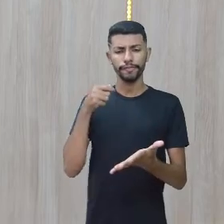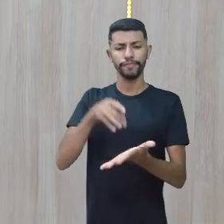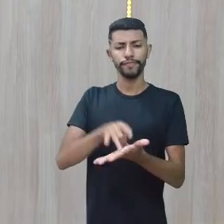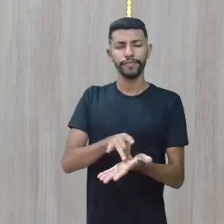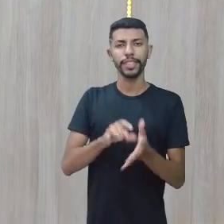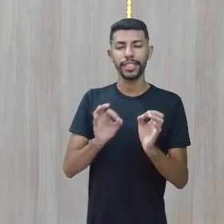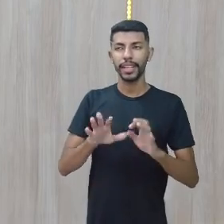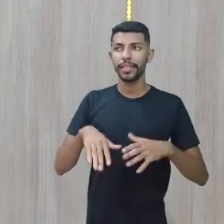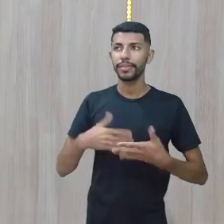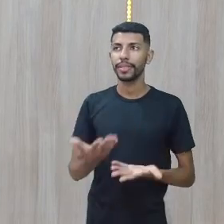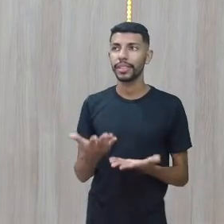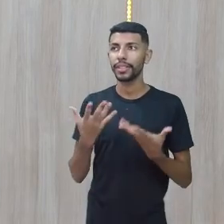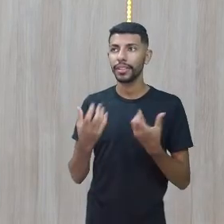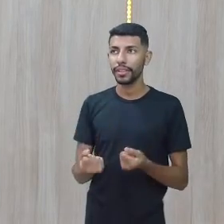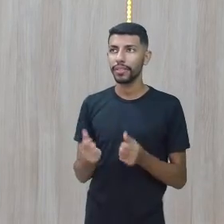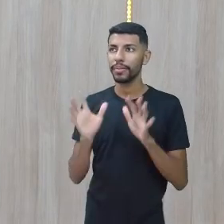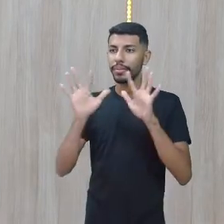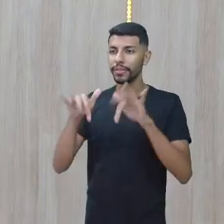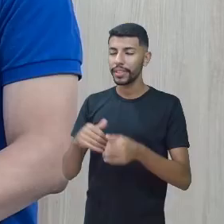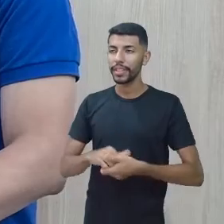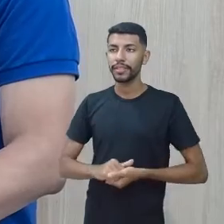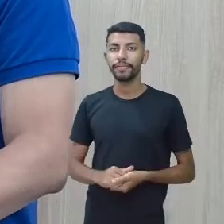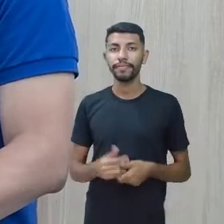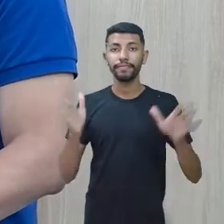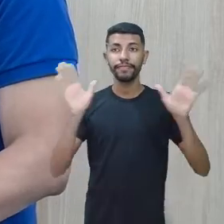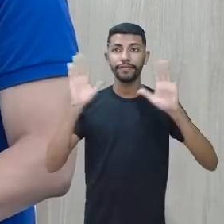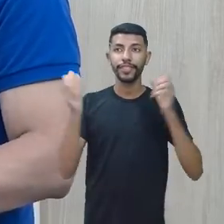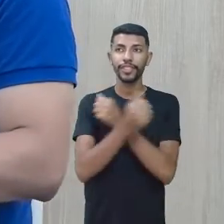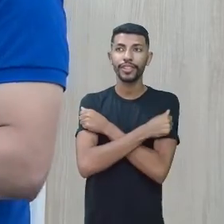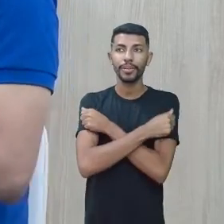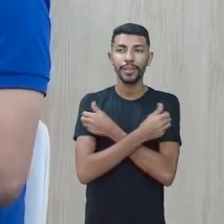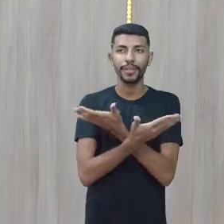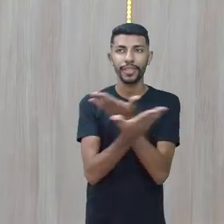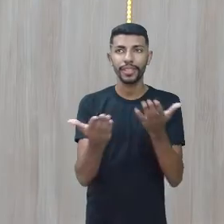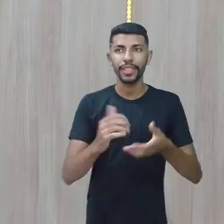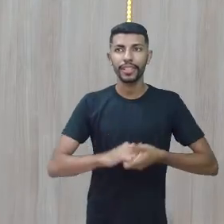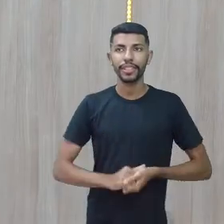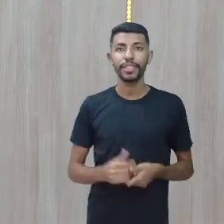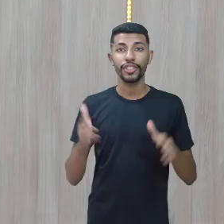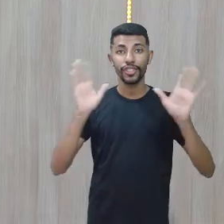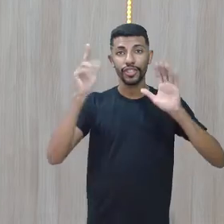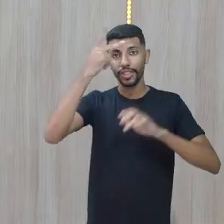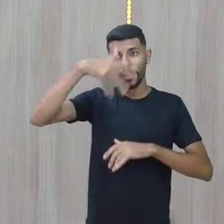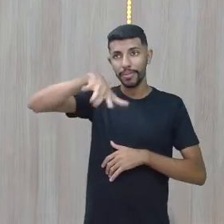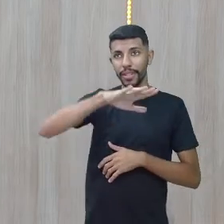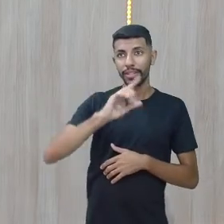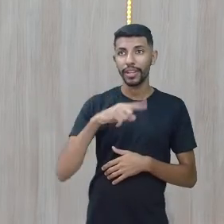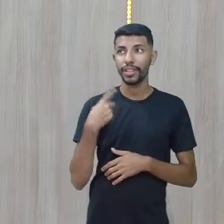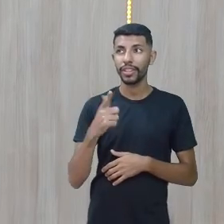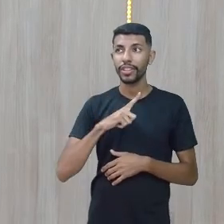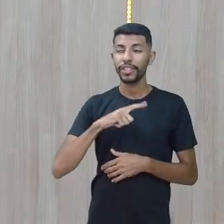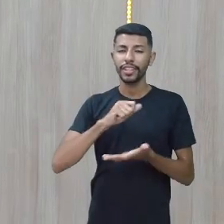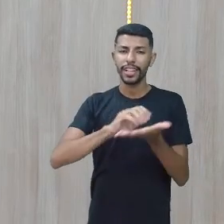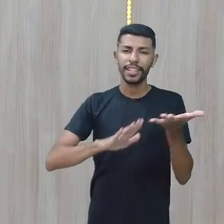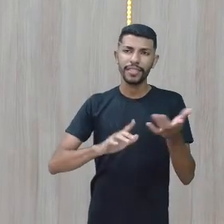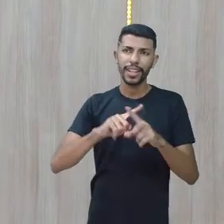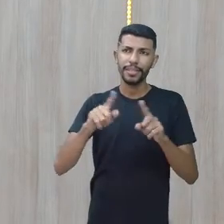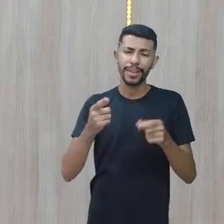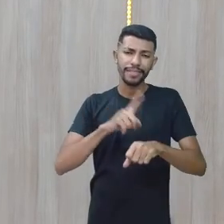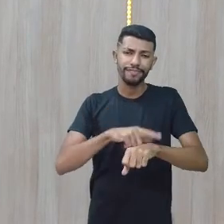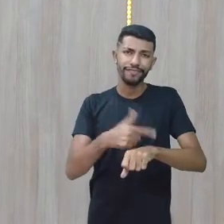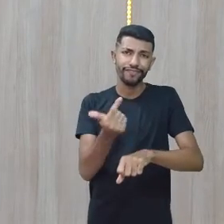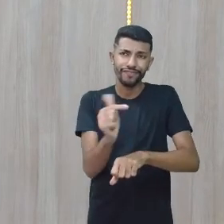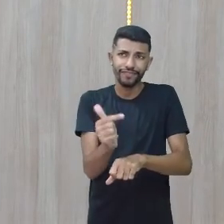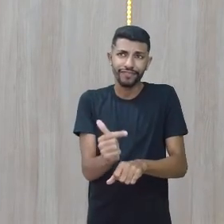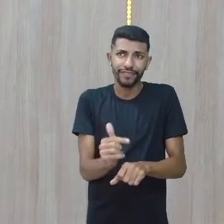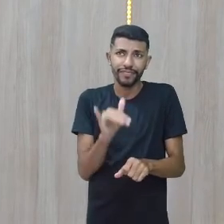se despeça aqui e vamos fazer nossas considerações finais. Pois é, cheiro para vocês. Tchauzinho. Tchauzinho, pessoal. Nós temos aqui uma atividade que não vai dar tempo da